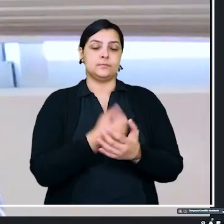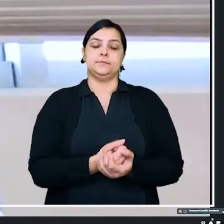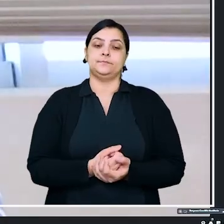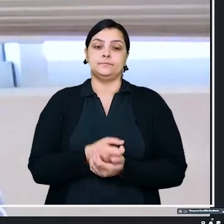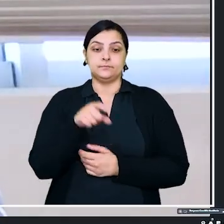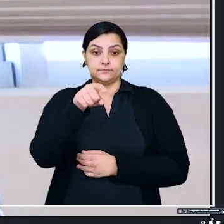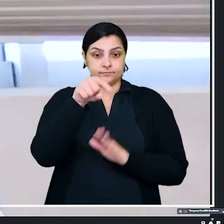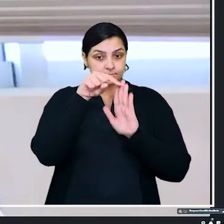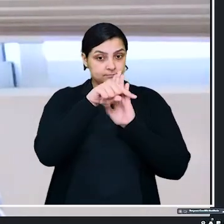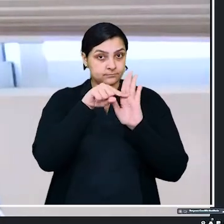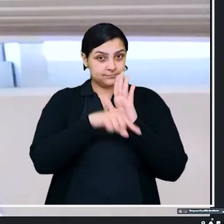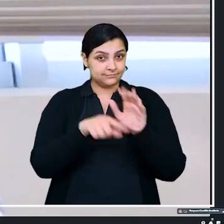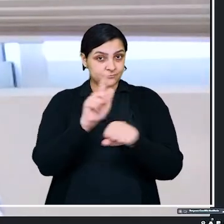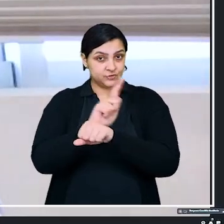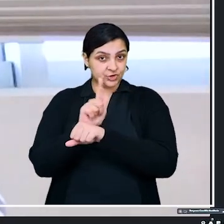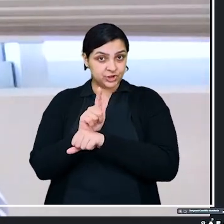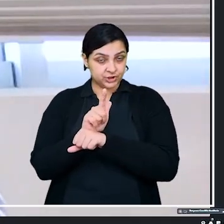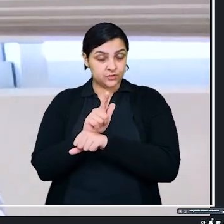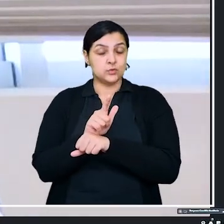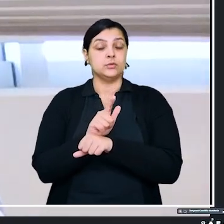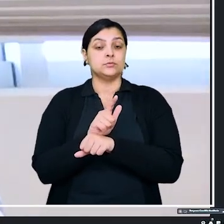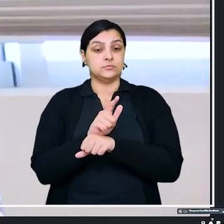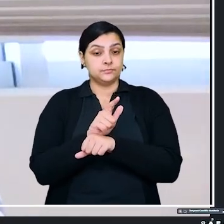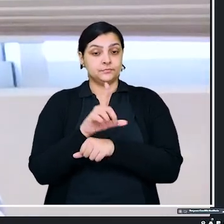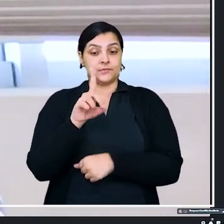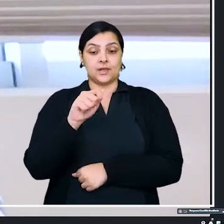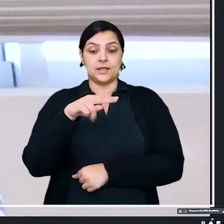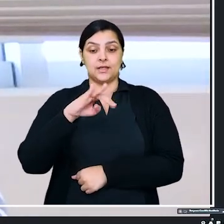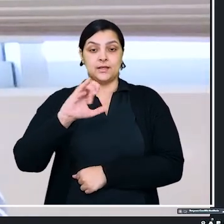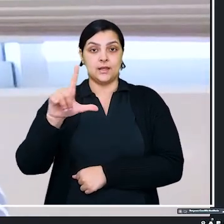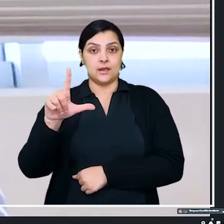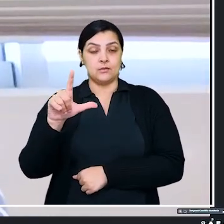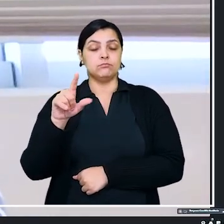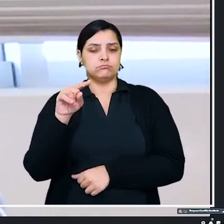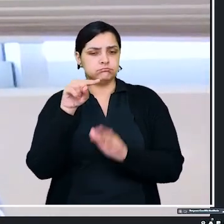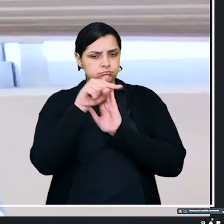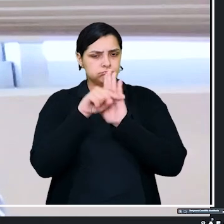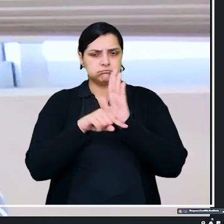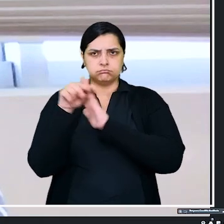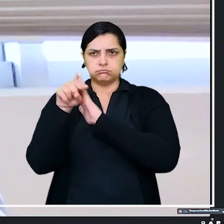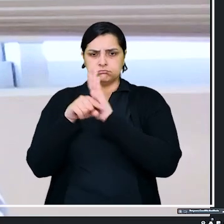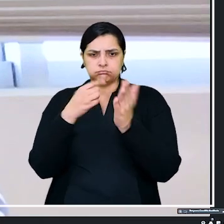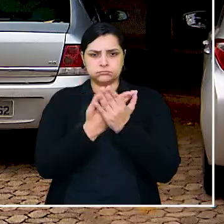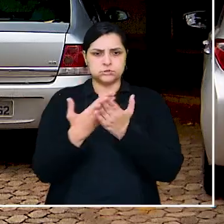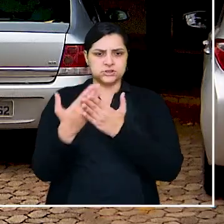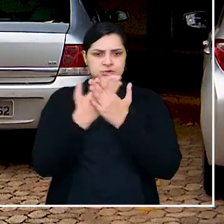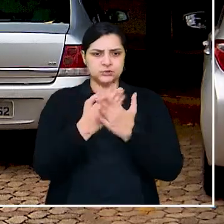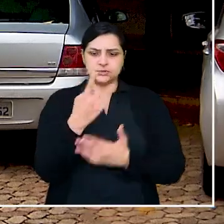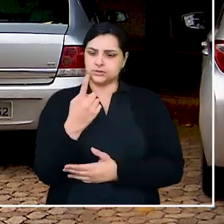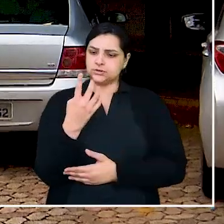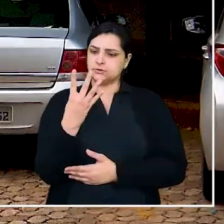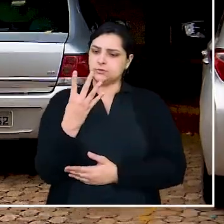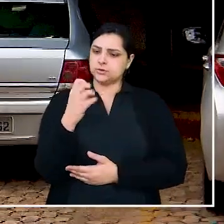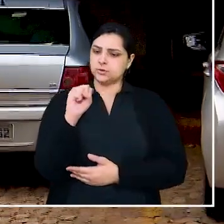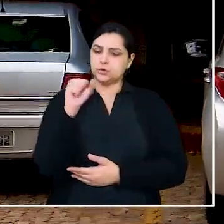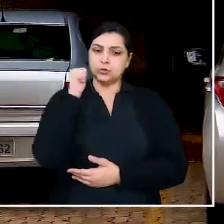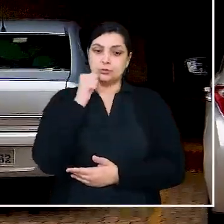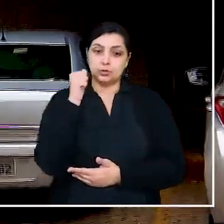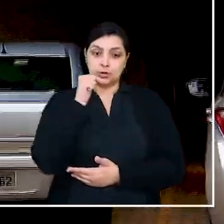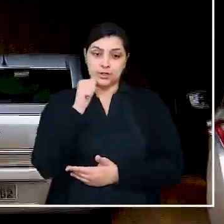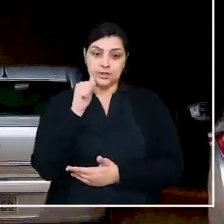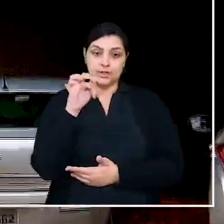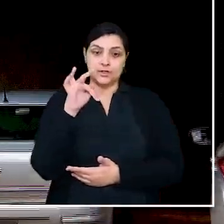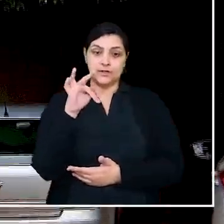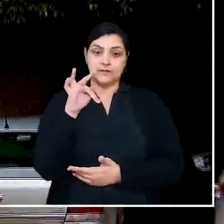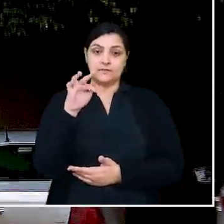O pesquisador de gestão empresarial Daniel Palácio realizou um estudo sobre o assunto com 148 mulheres